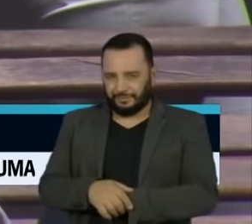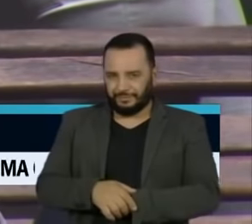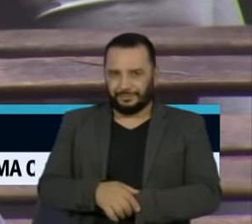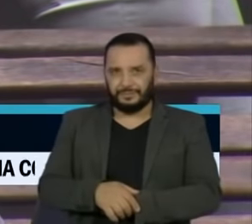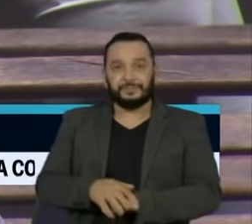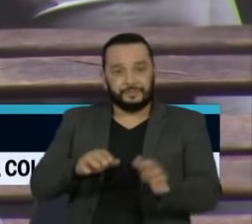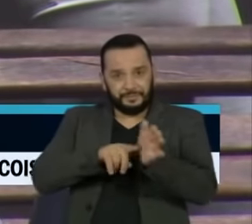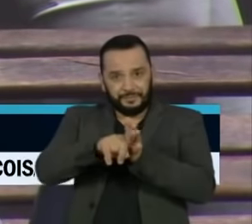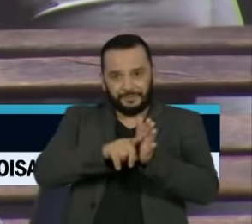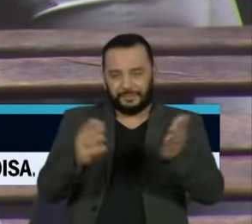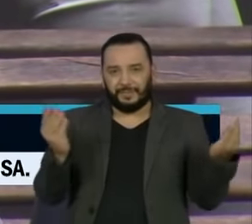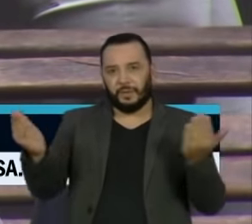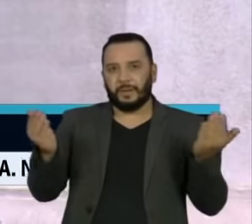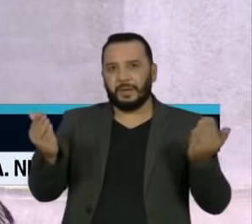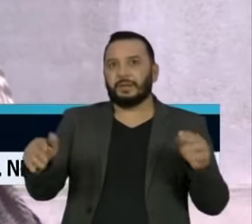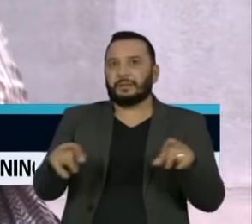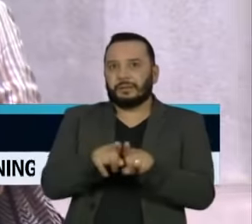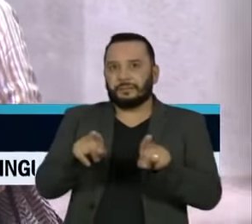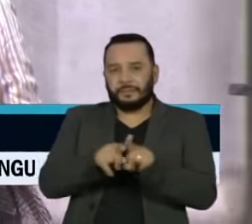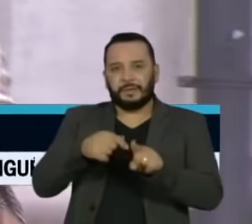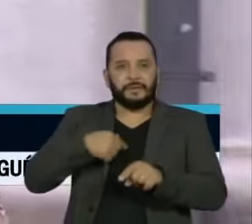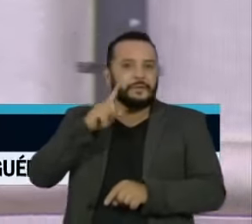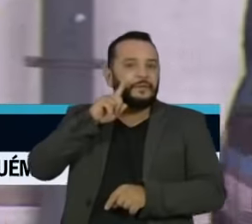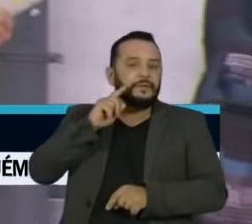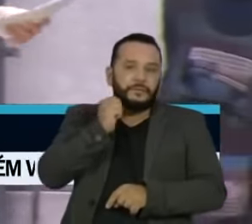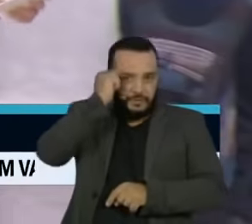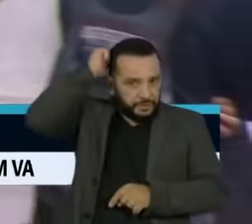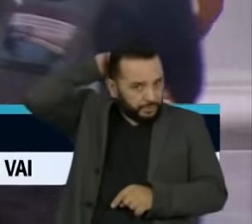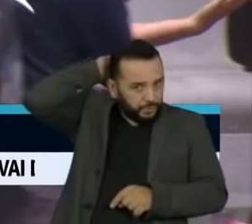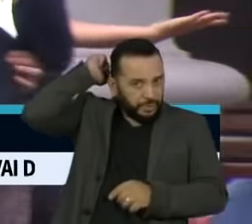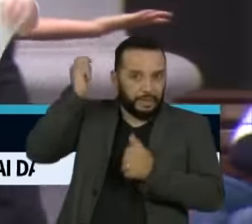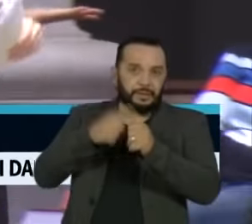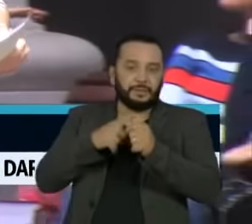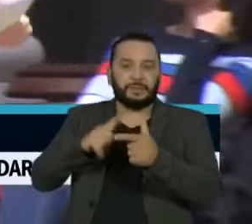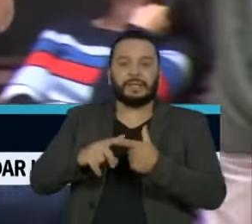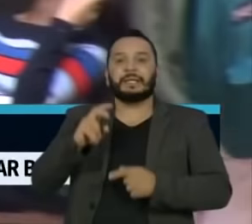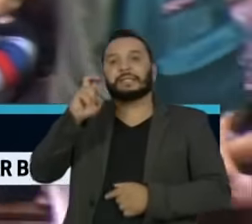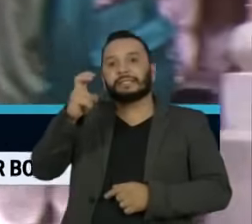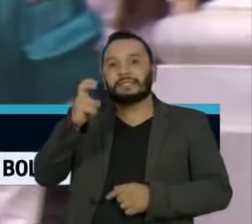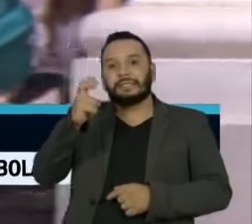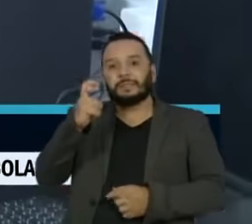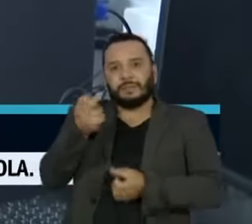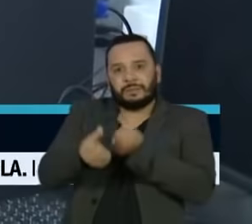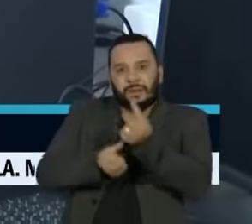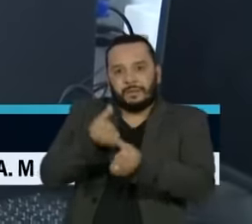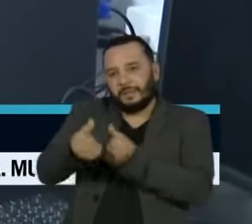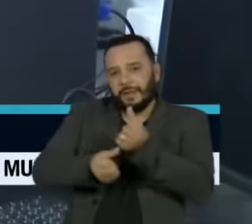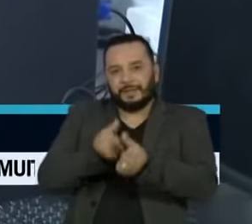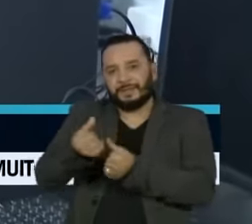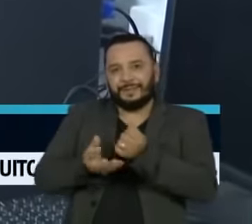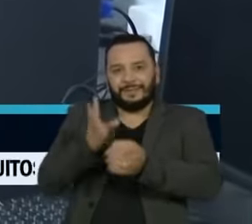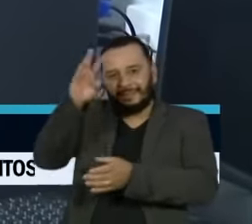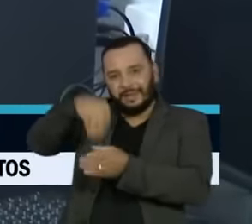pesquisadores compararam também os desempenhos no vestibular e ao longo de cinco semestres na universidade. E identificaram que os bolsistas